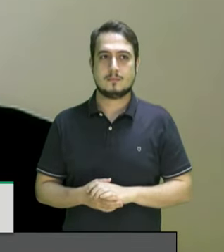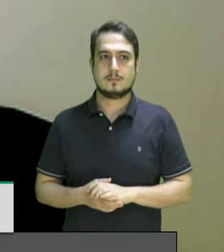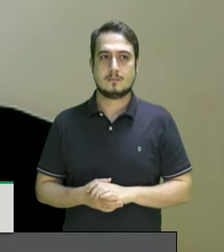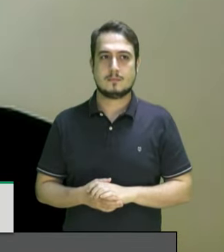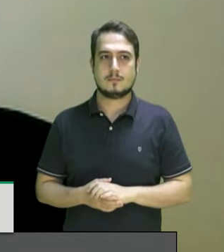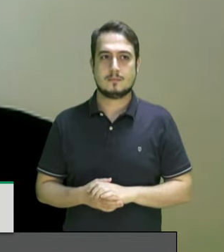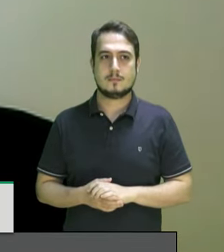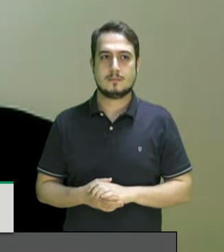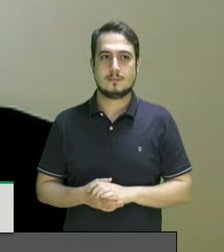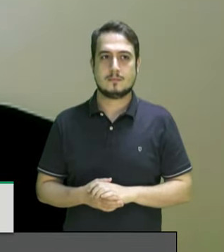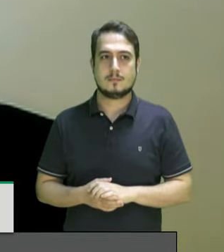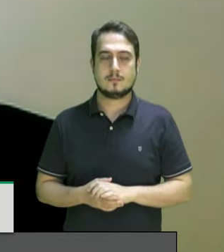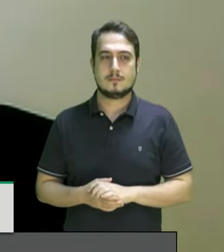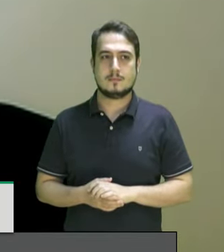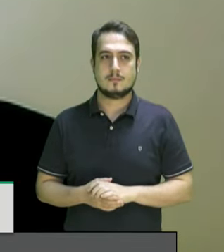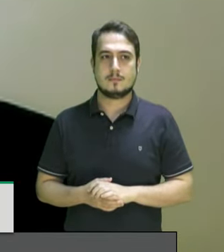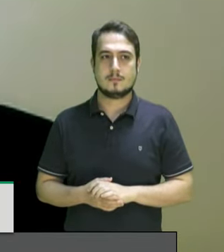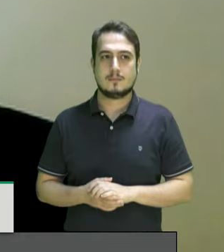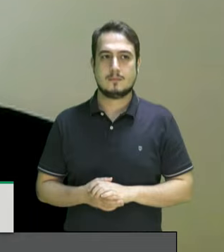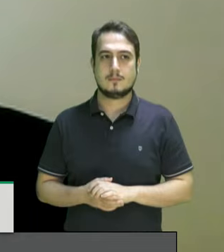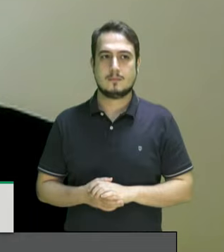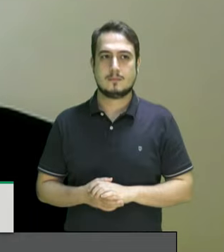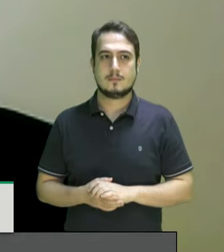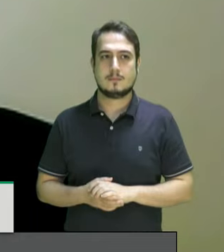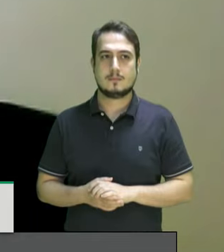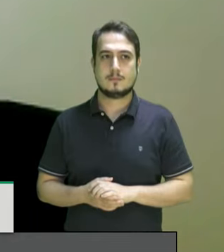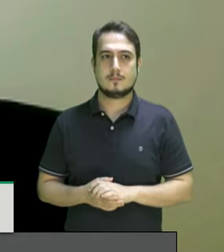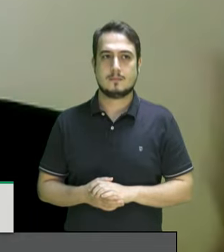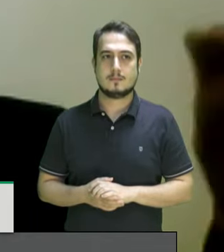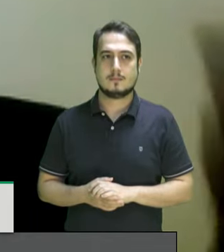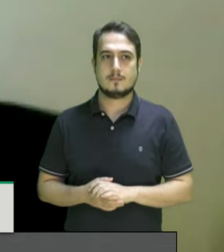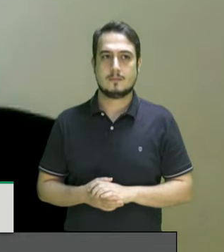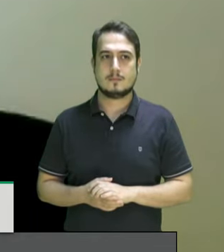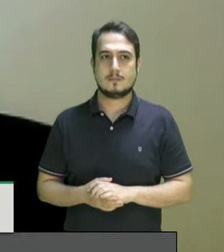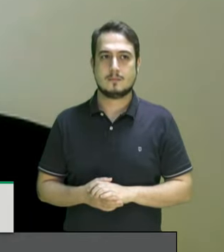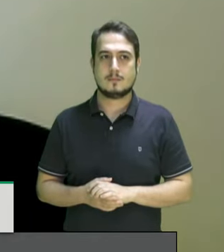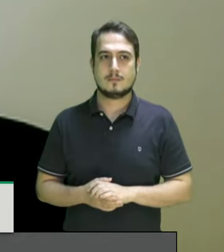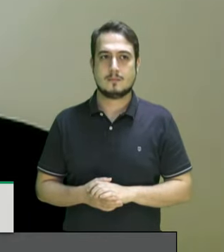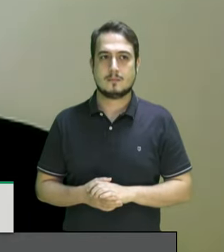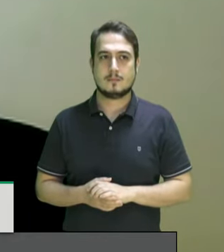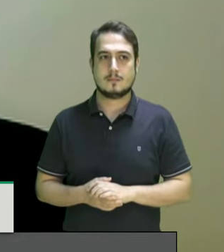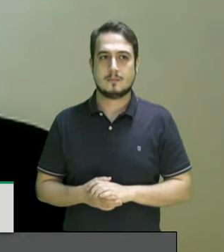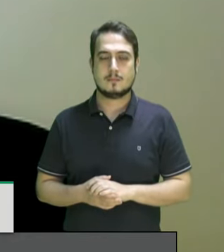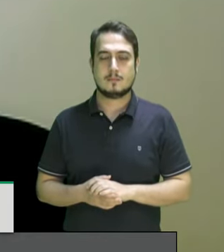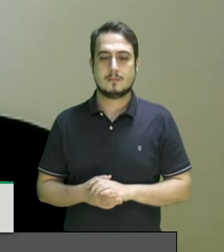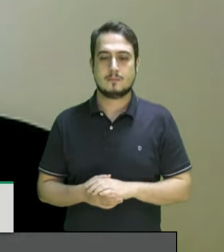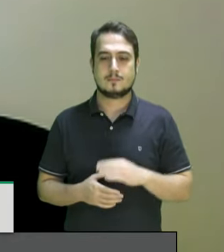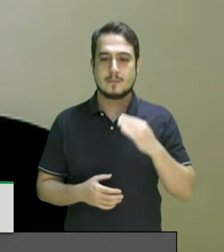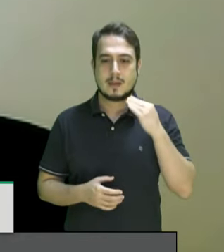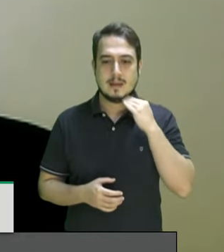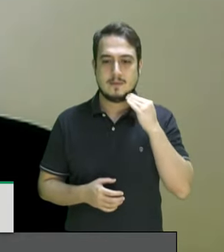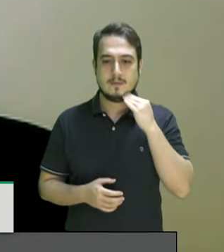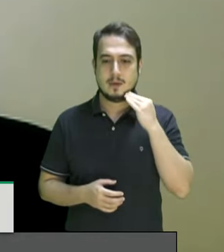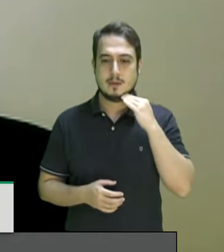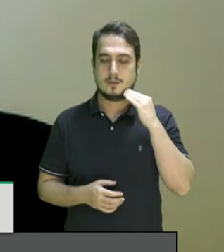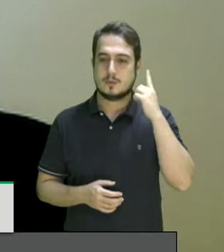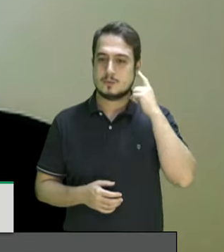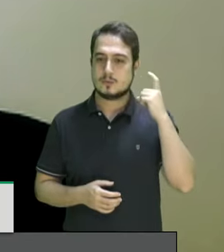puderam disputar o microscópio e assim analisar aqueles que os analisavam